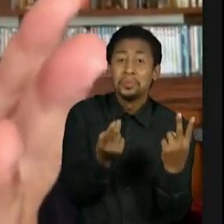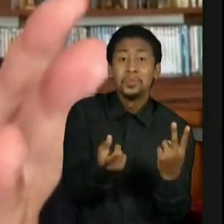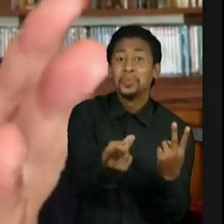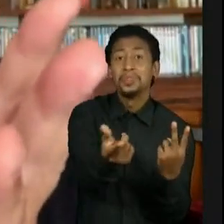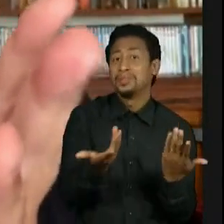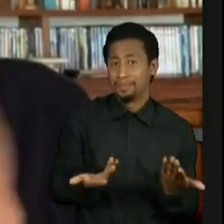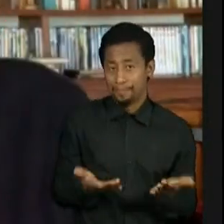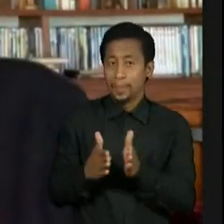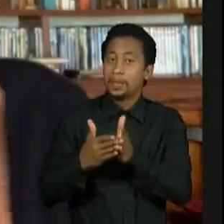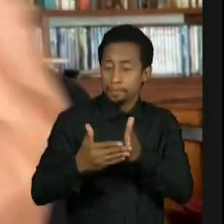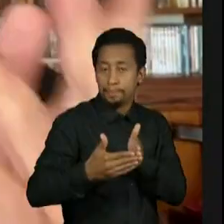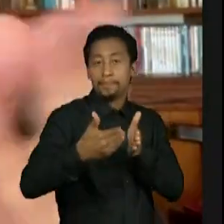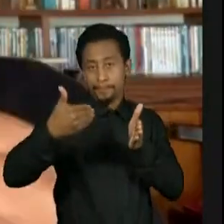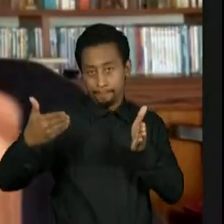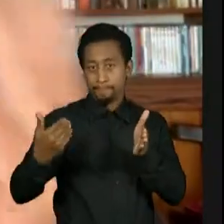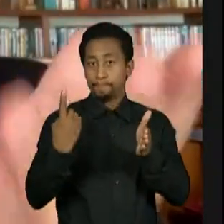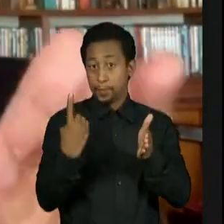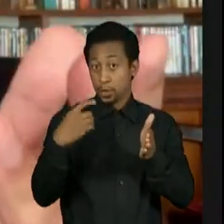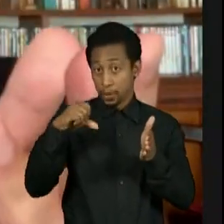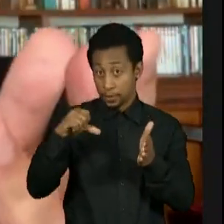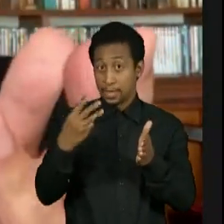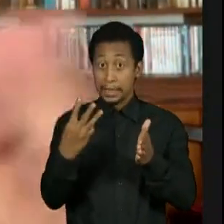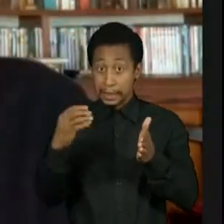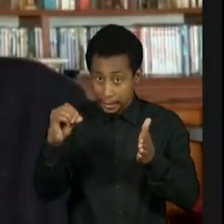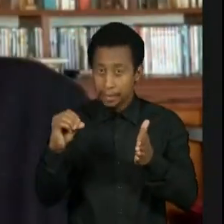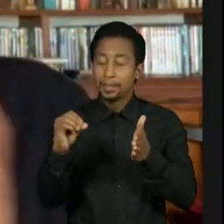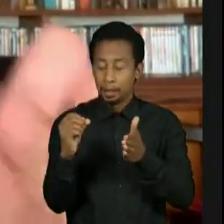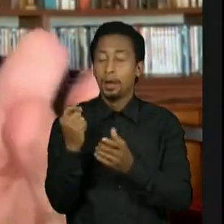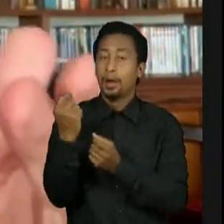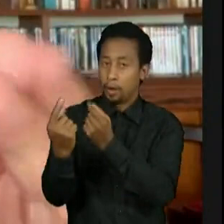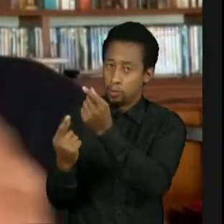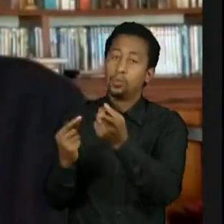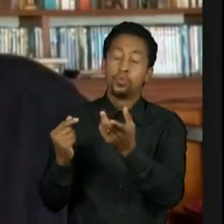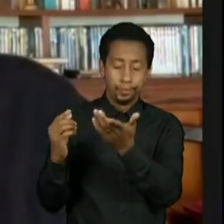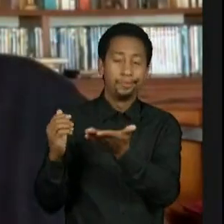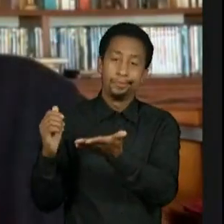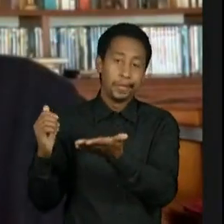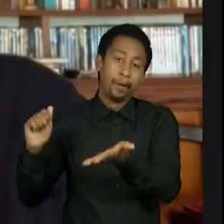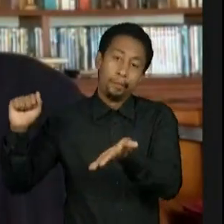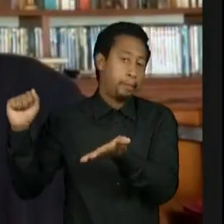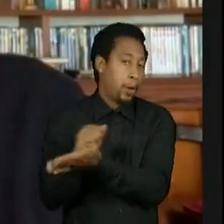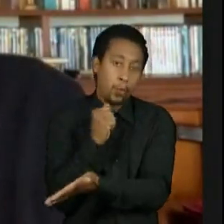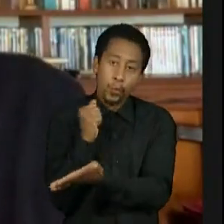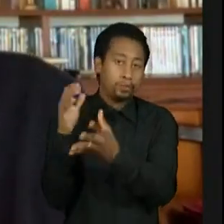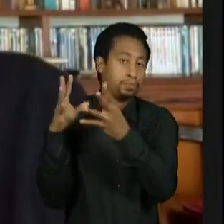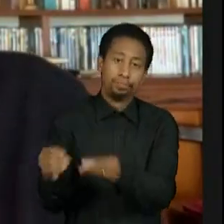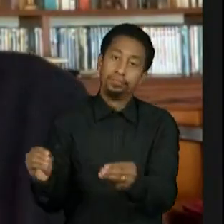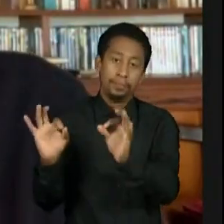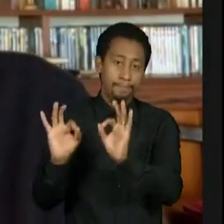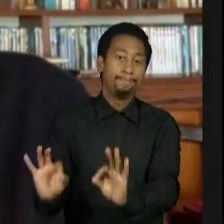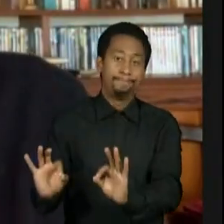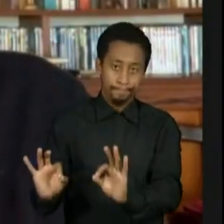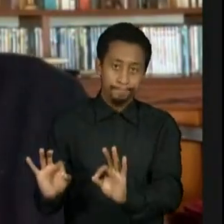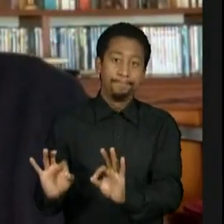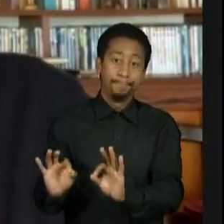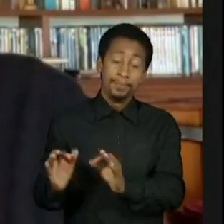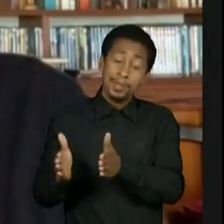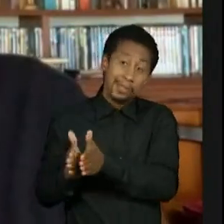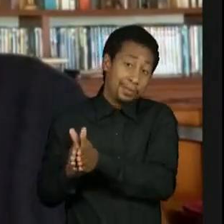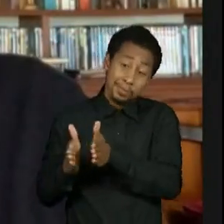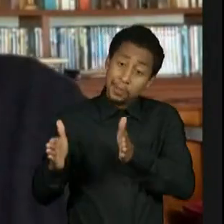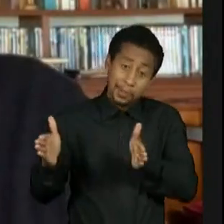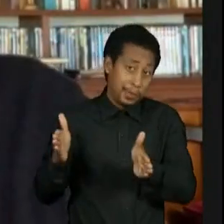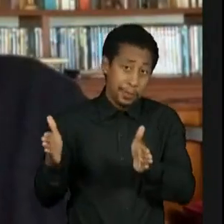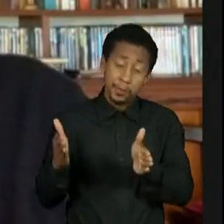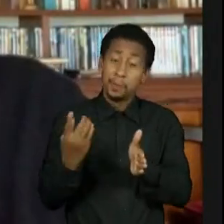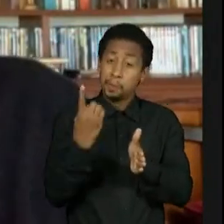a partir dos anos 30, muitos escritores do Rio, porque eram escritores que realmente eram do seu tempo,